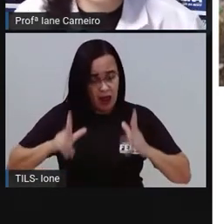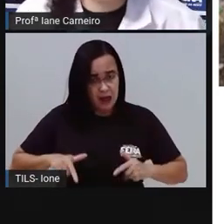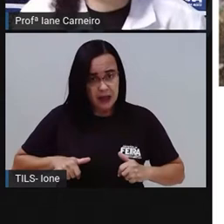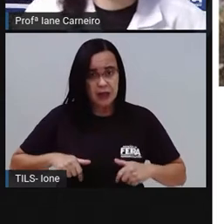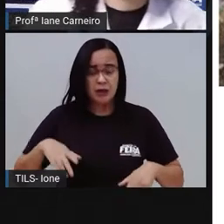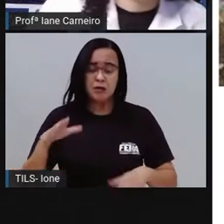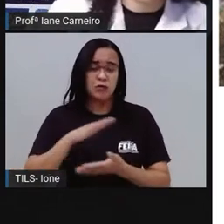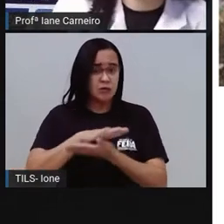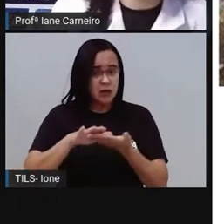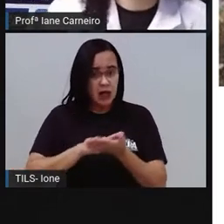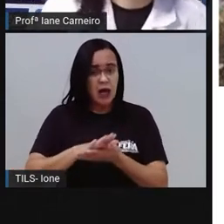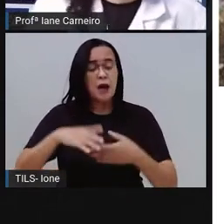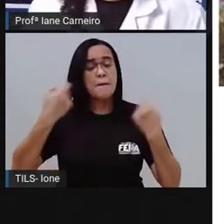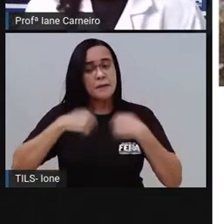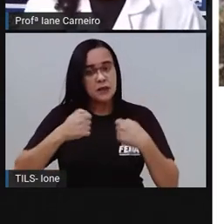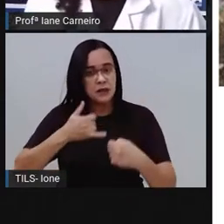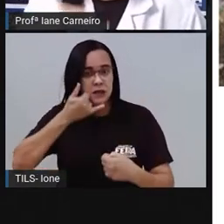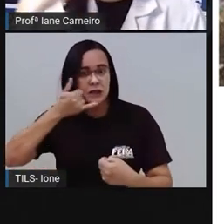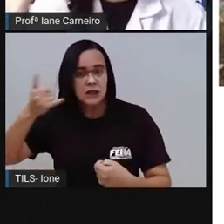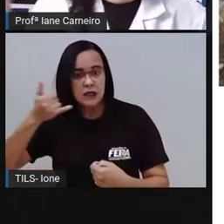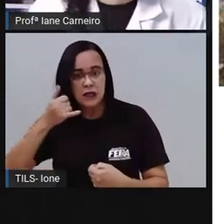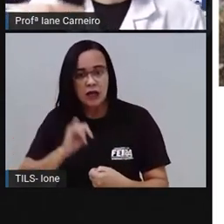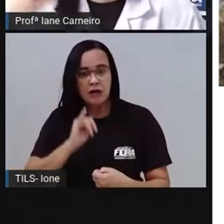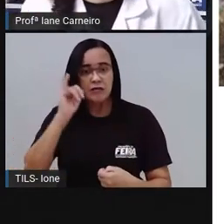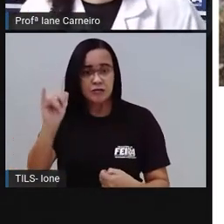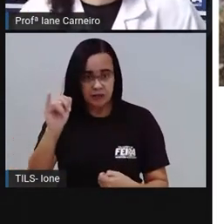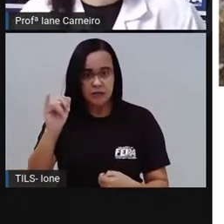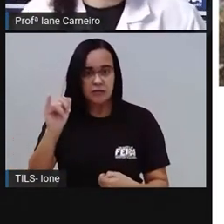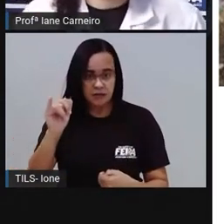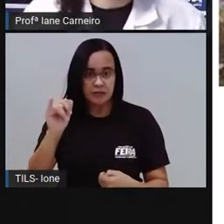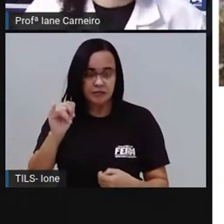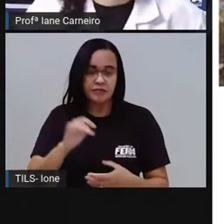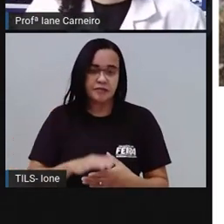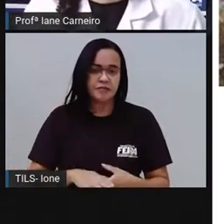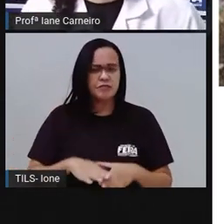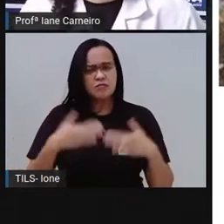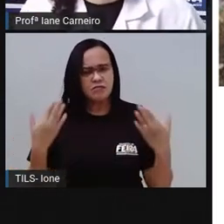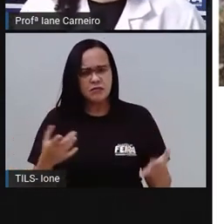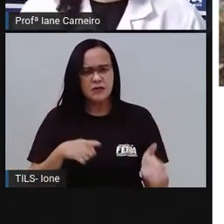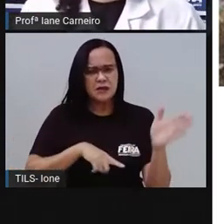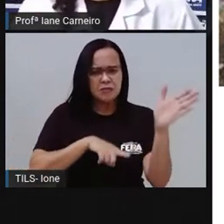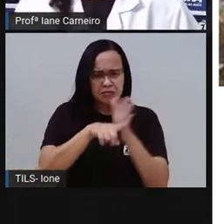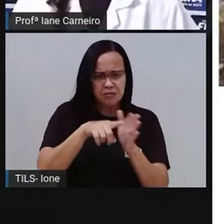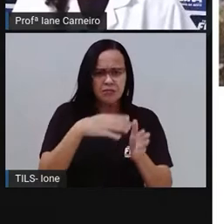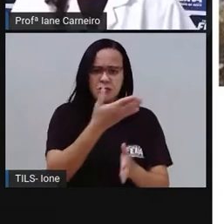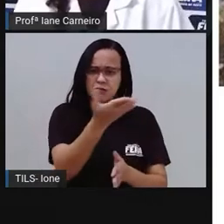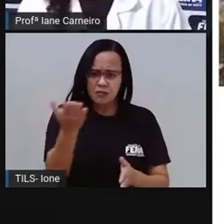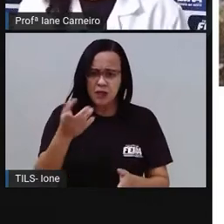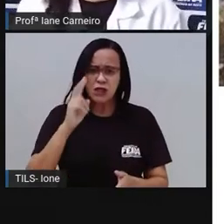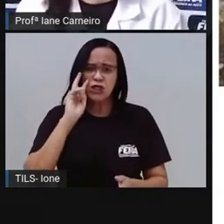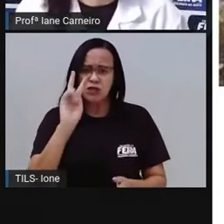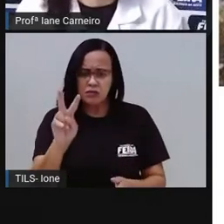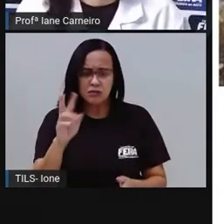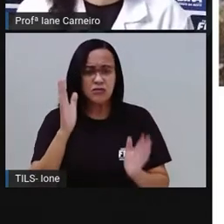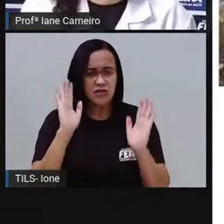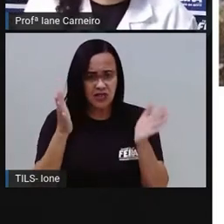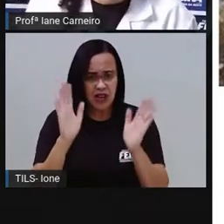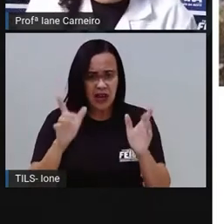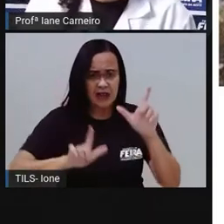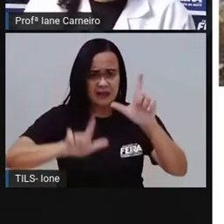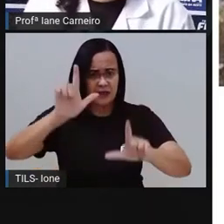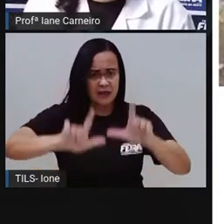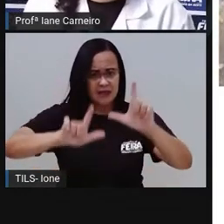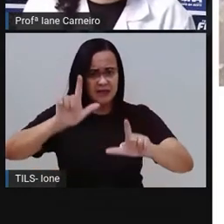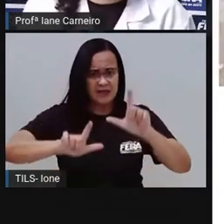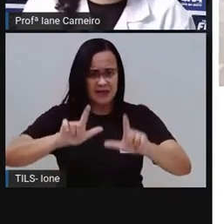alguma situação como essa? Ou você já viu, né? Em alguma revista, em alguma televisão passando imagens como essas? São